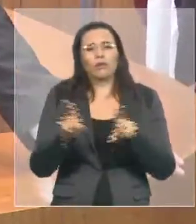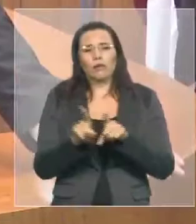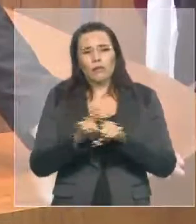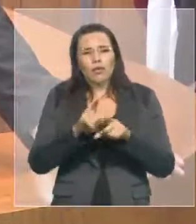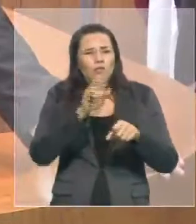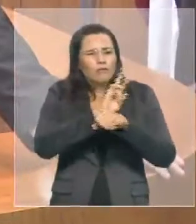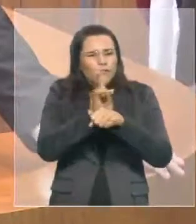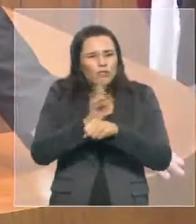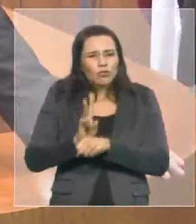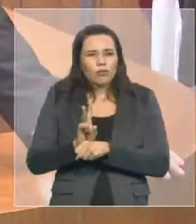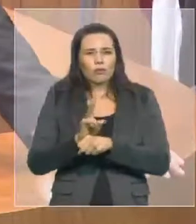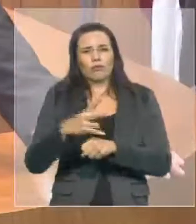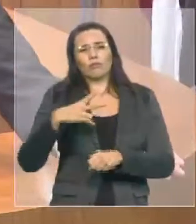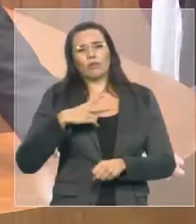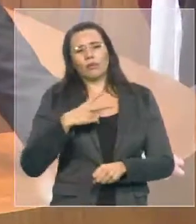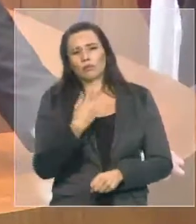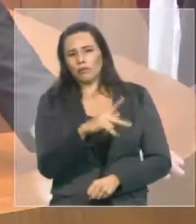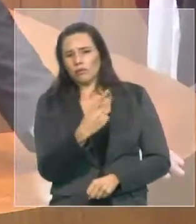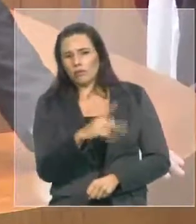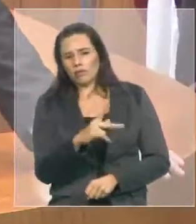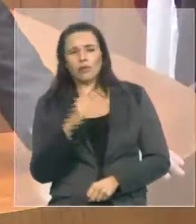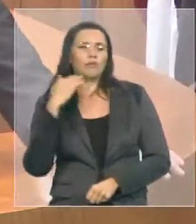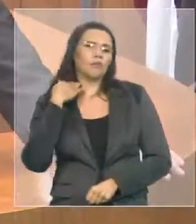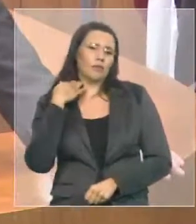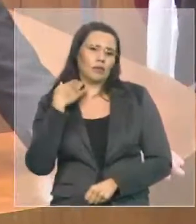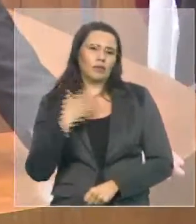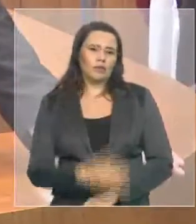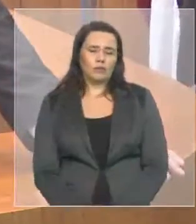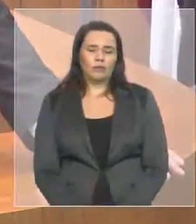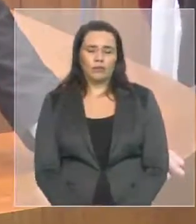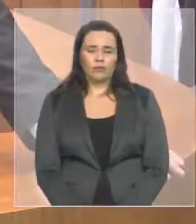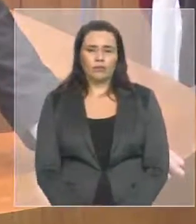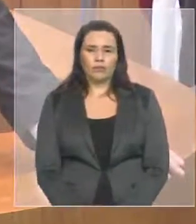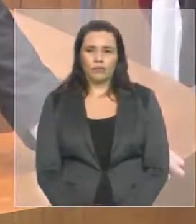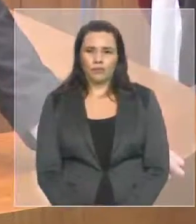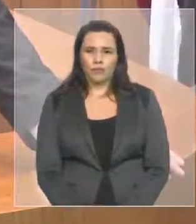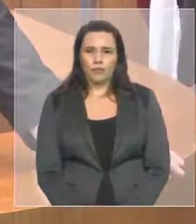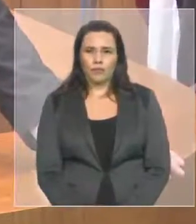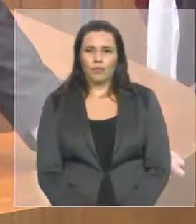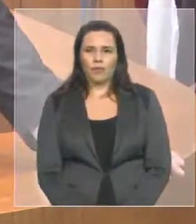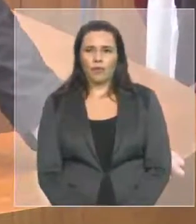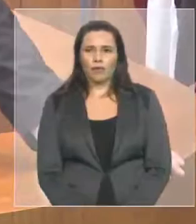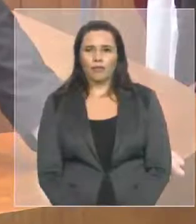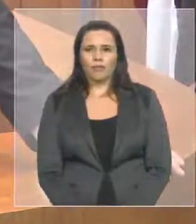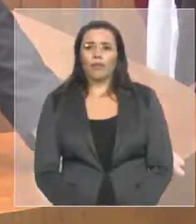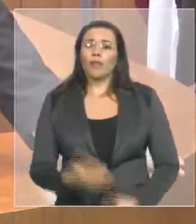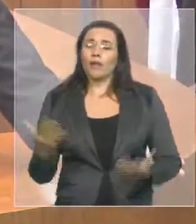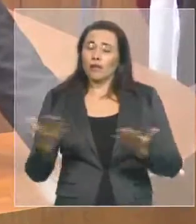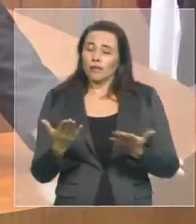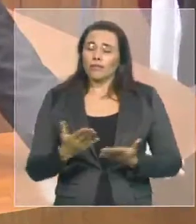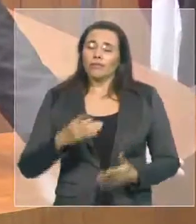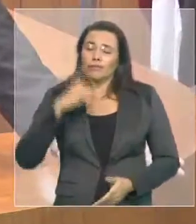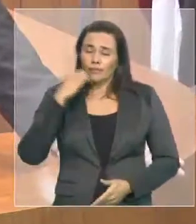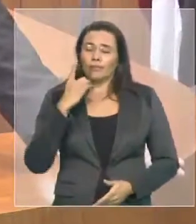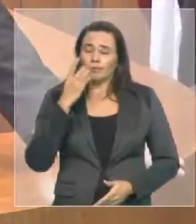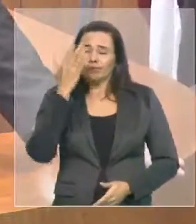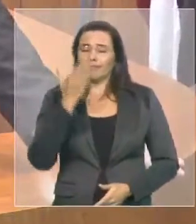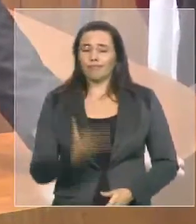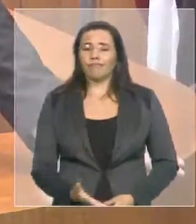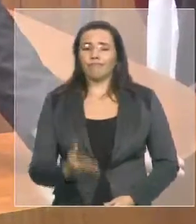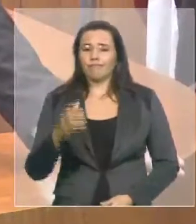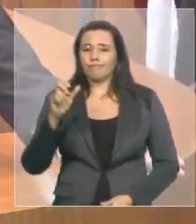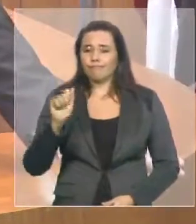uma questão nossa. Agora, deputada, que... E aí eu não vou entrar na questão pessoal, de